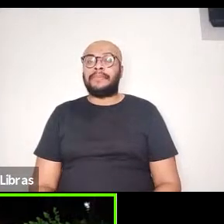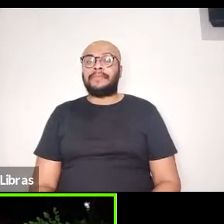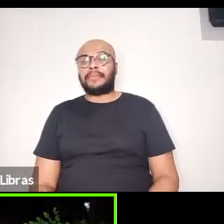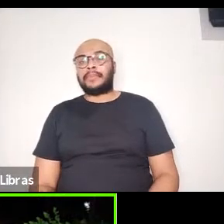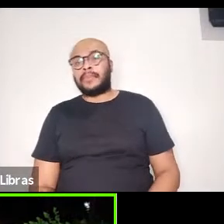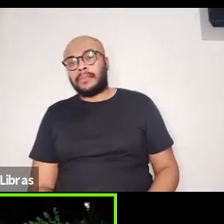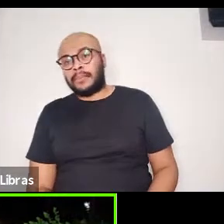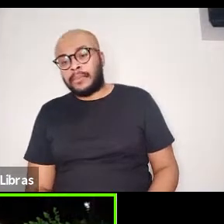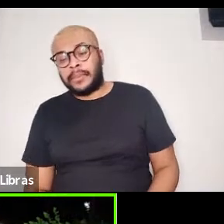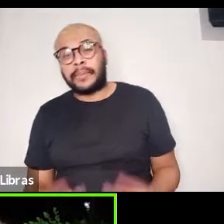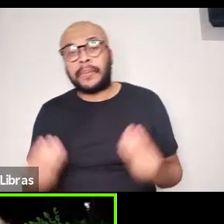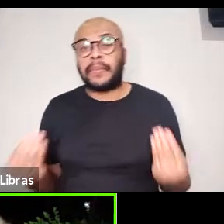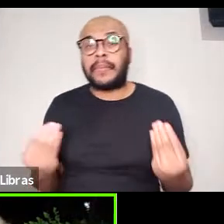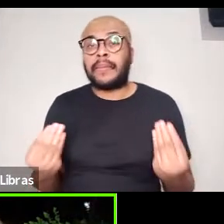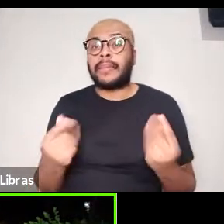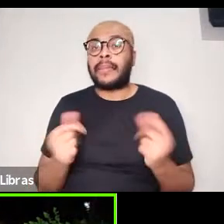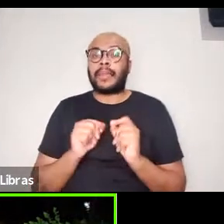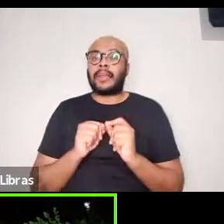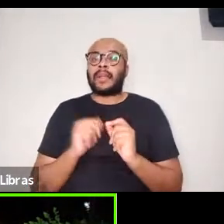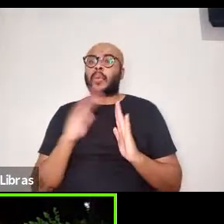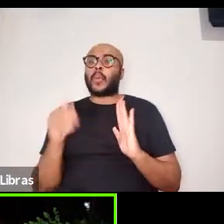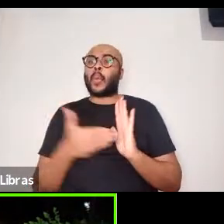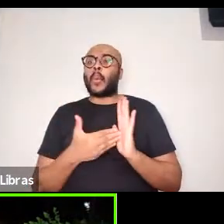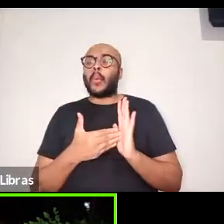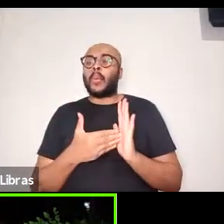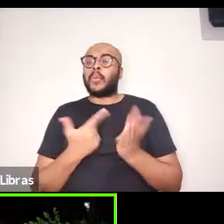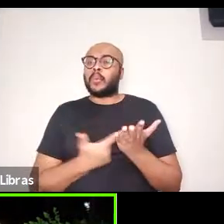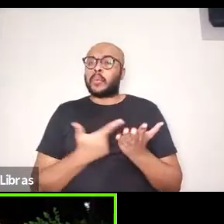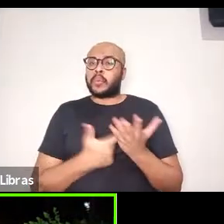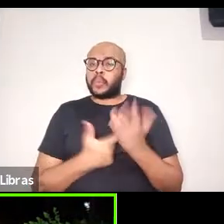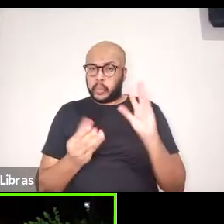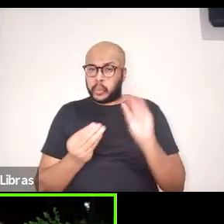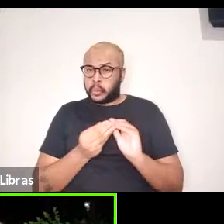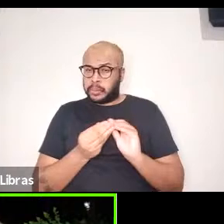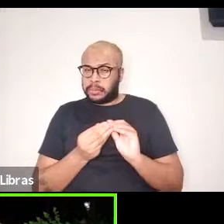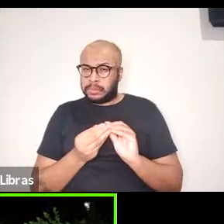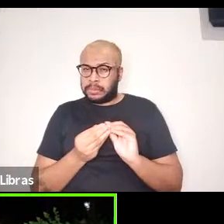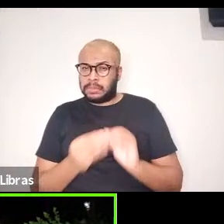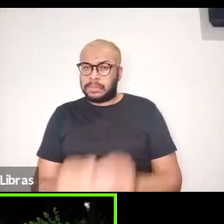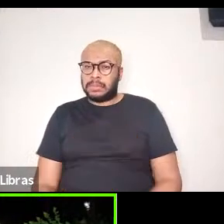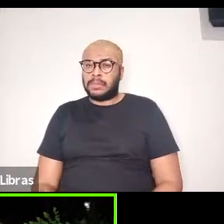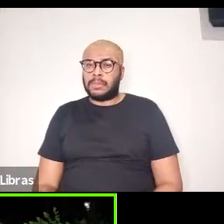Como é que todo livro merece resenha? Gustavo já levantou a mão lá.